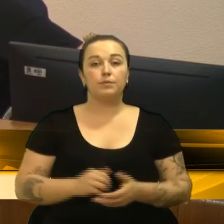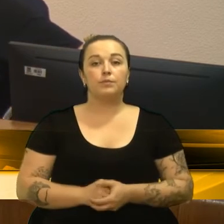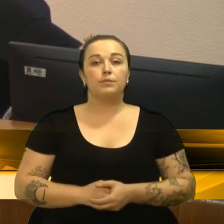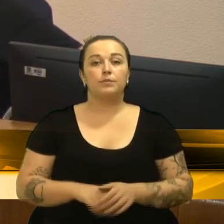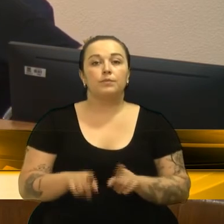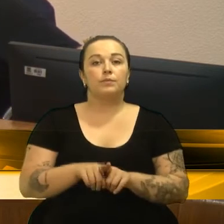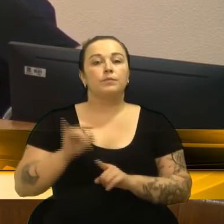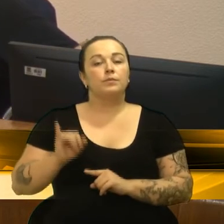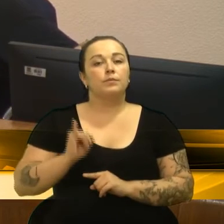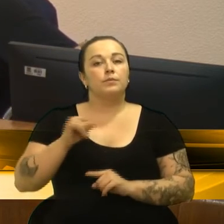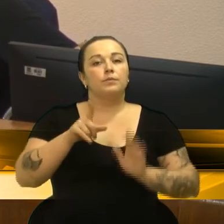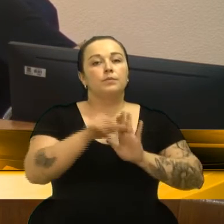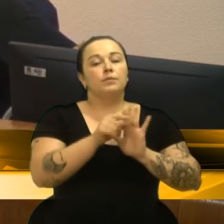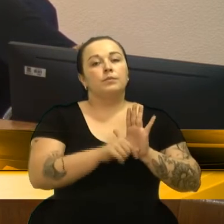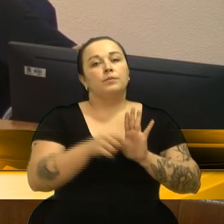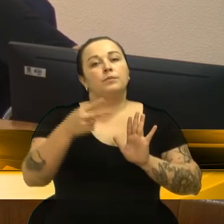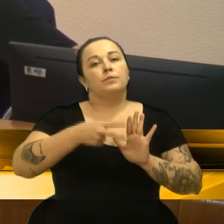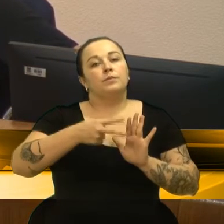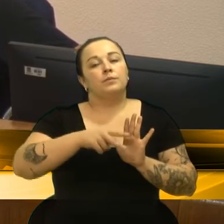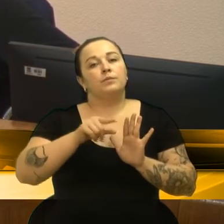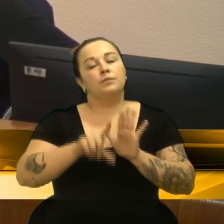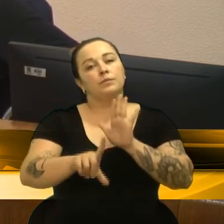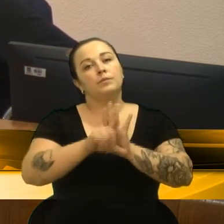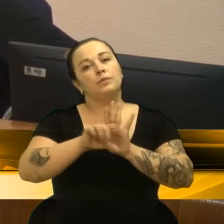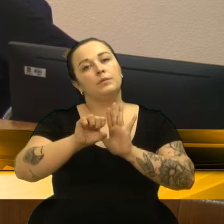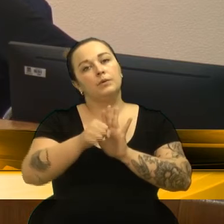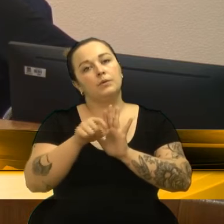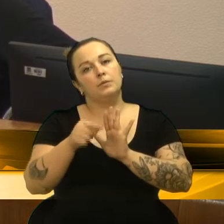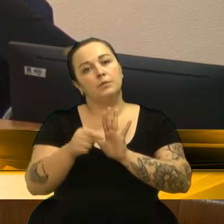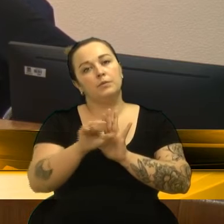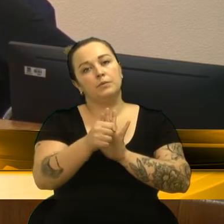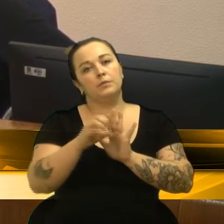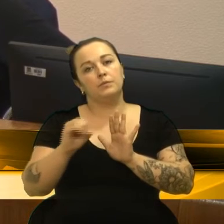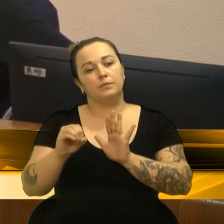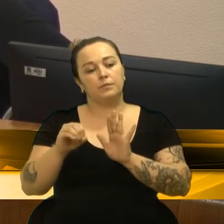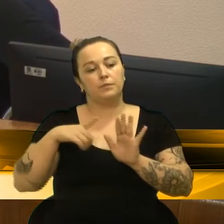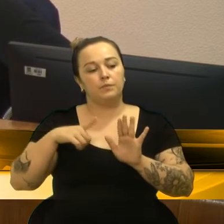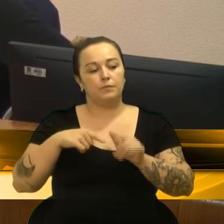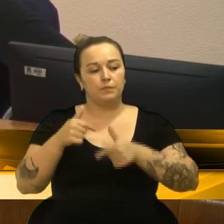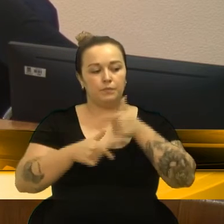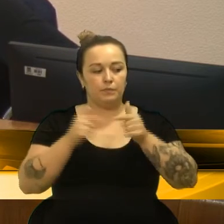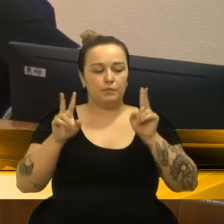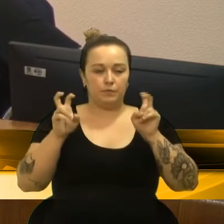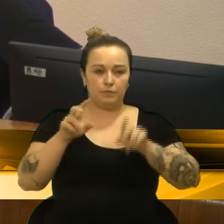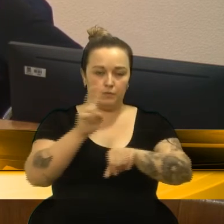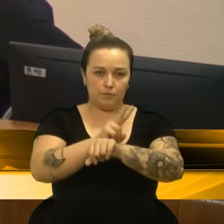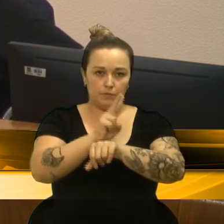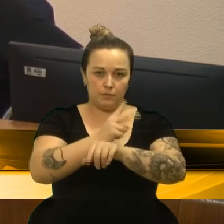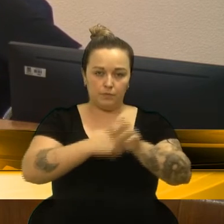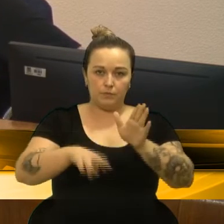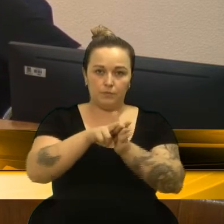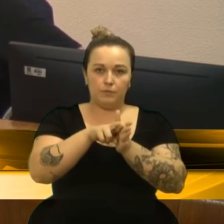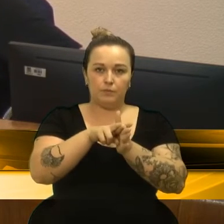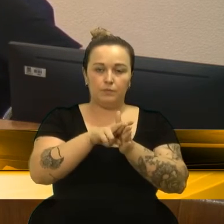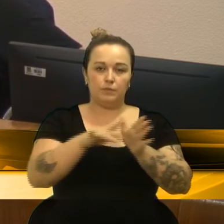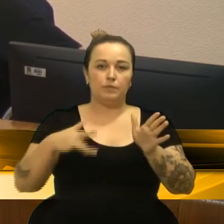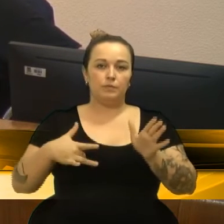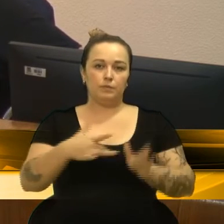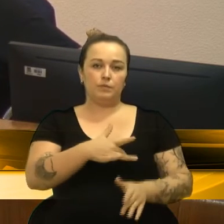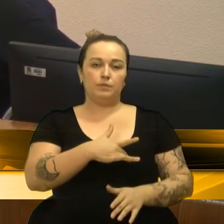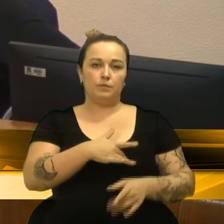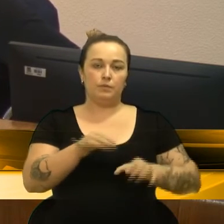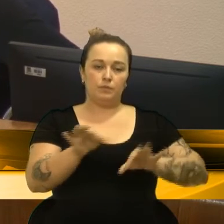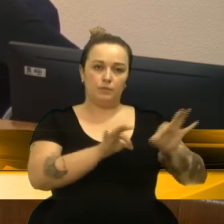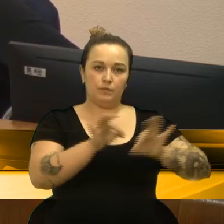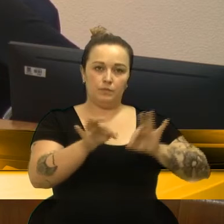Considerando que o artigo 2º da Lei nº 8.080, barra 90, que dispõe sobre as condições para promoção, proteção e recuperação da saúde, a